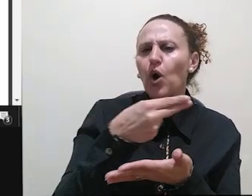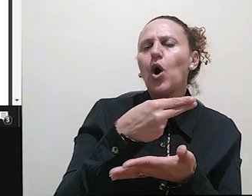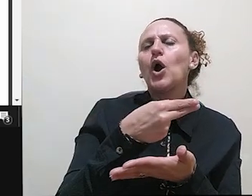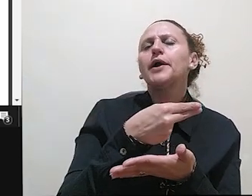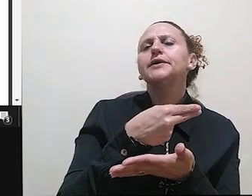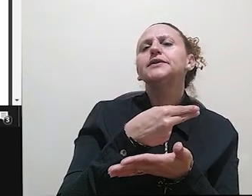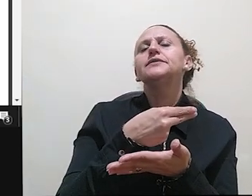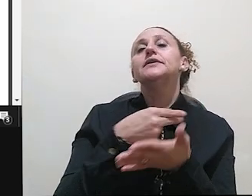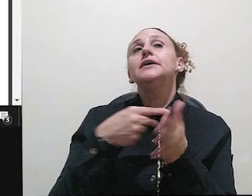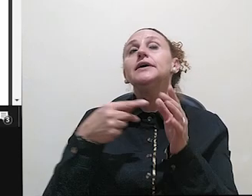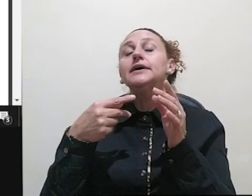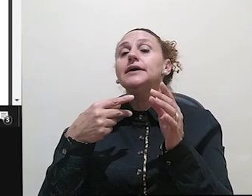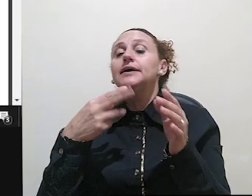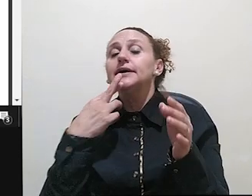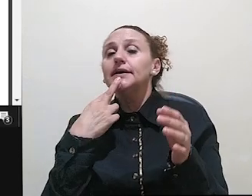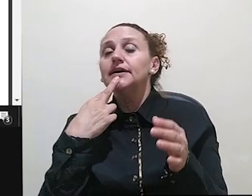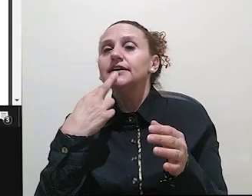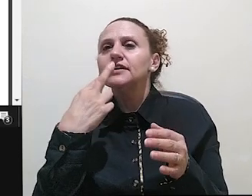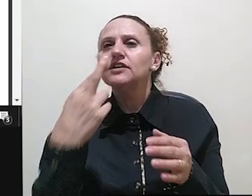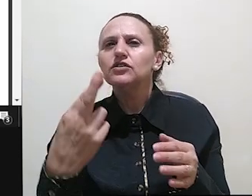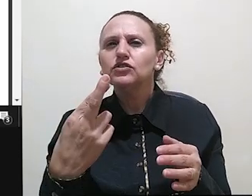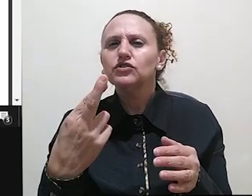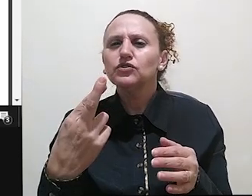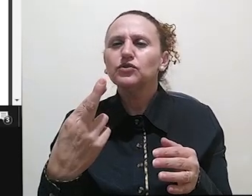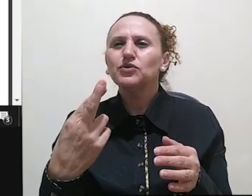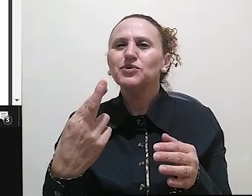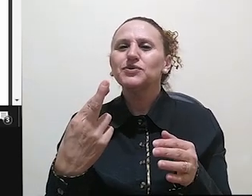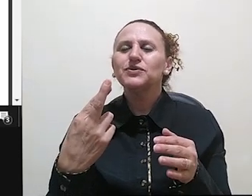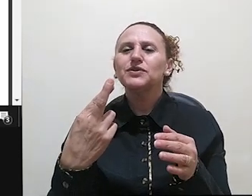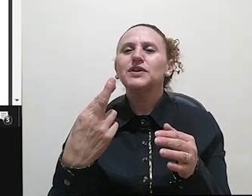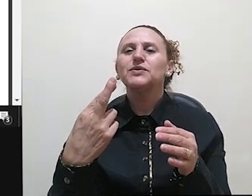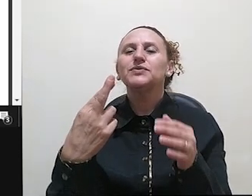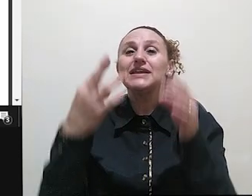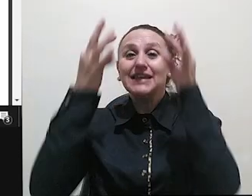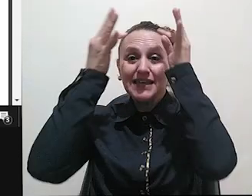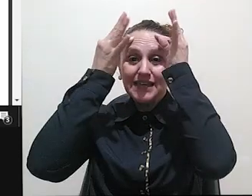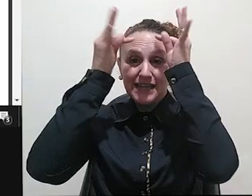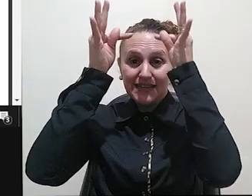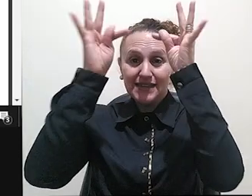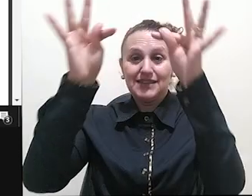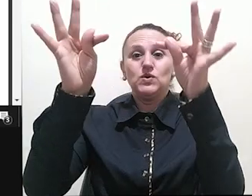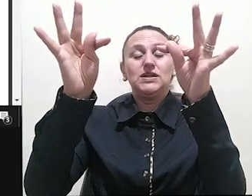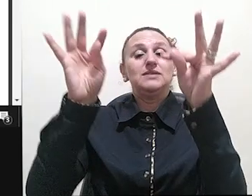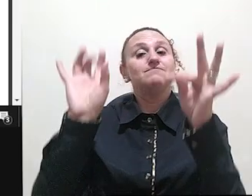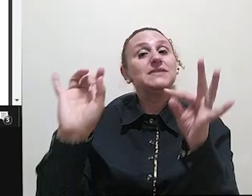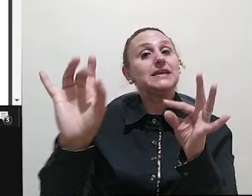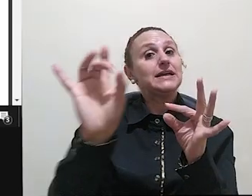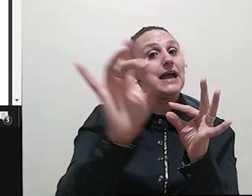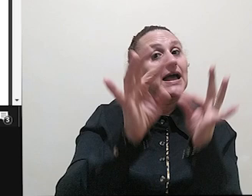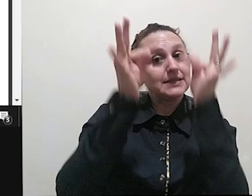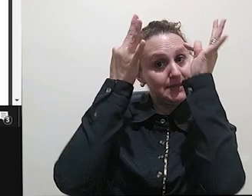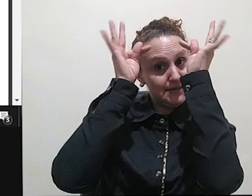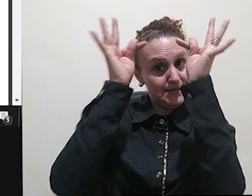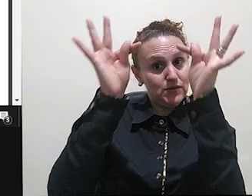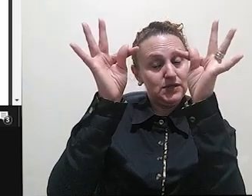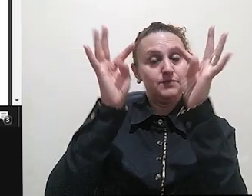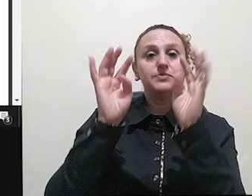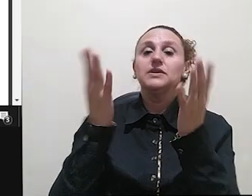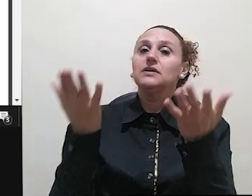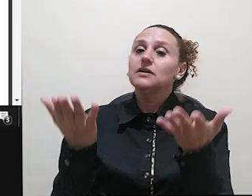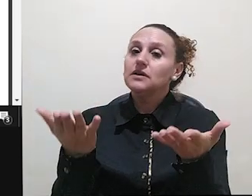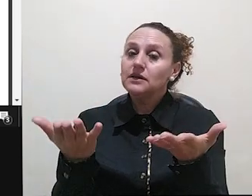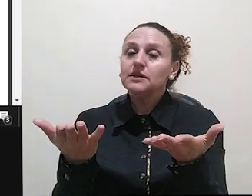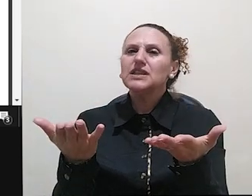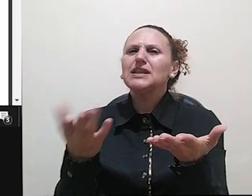mas que resultam de fato de cada teoria ter um objeto diferente para ser observado. E aí